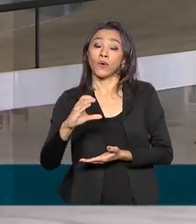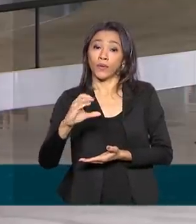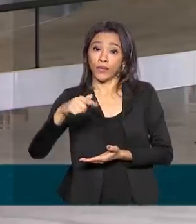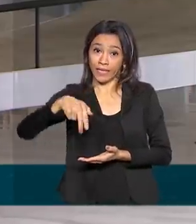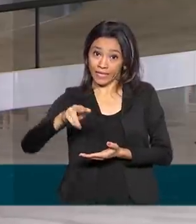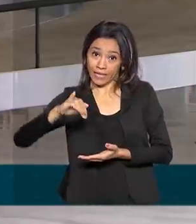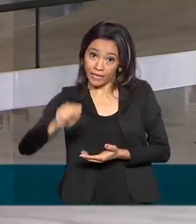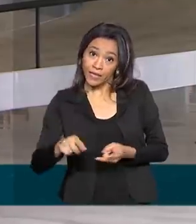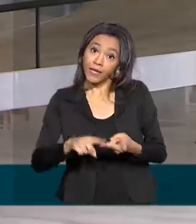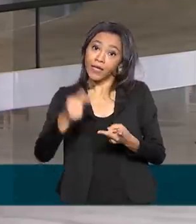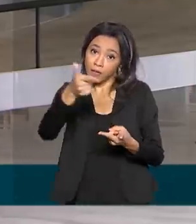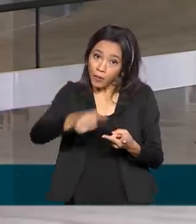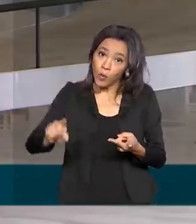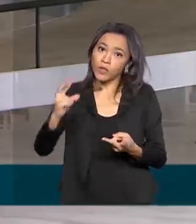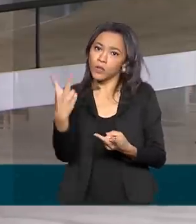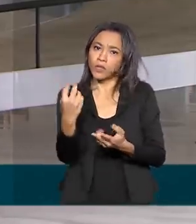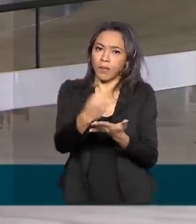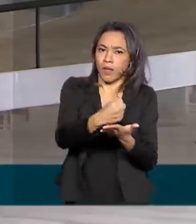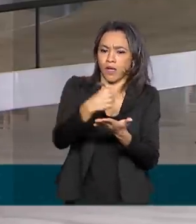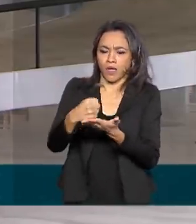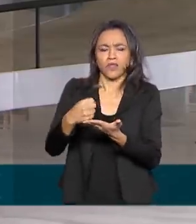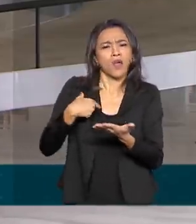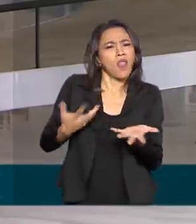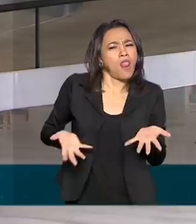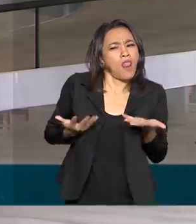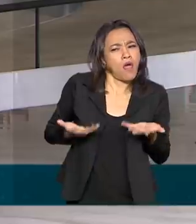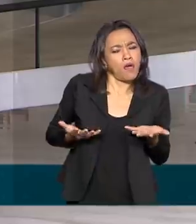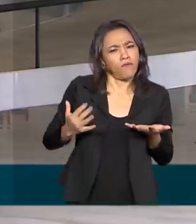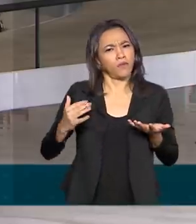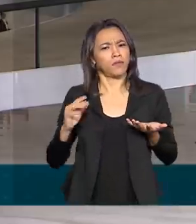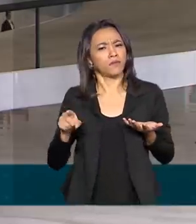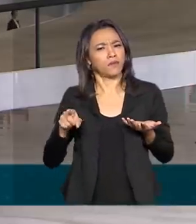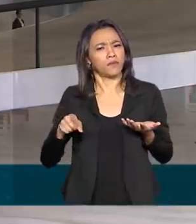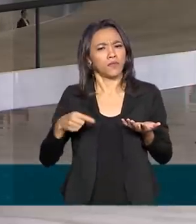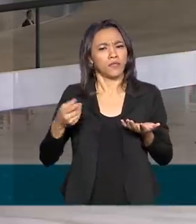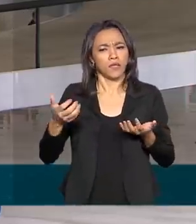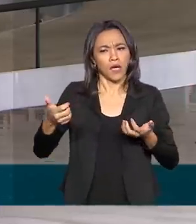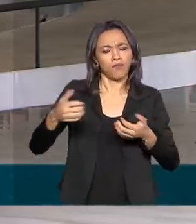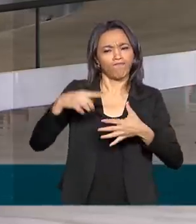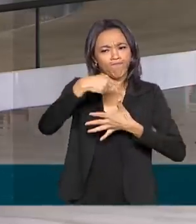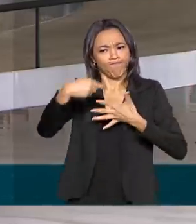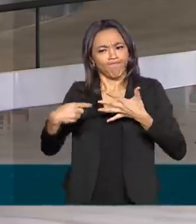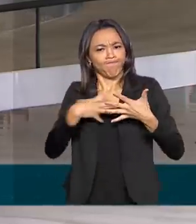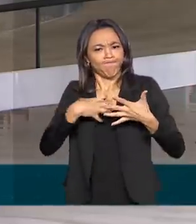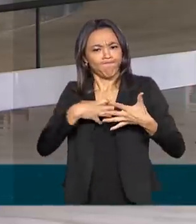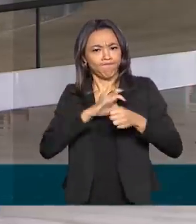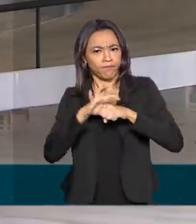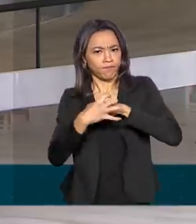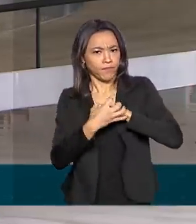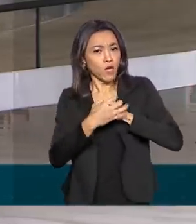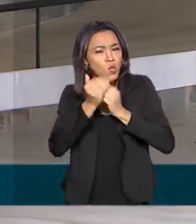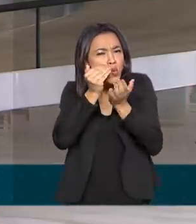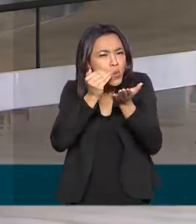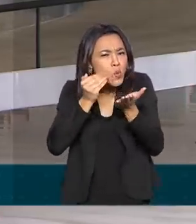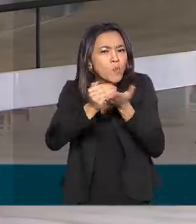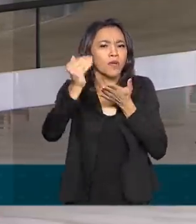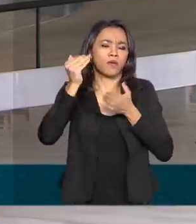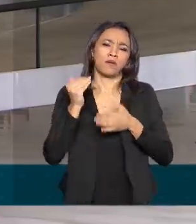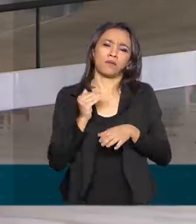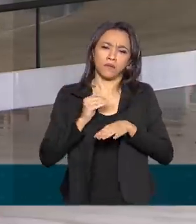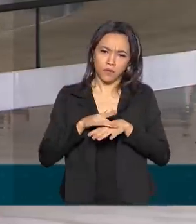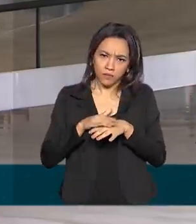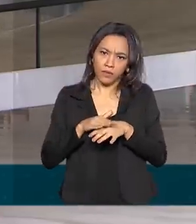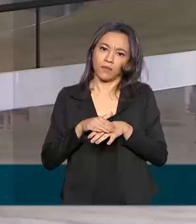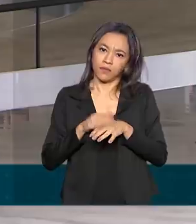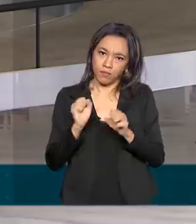quando o paciente tem sintomas leves ou moderados da Covid-19, ou seja, no estágio inicial da